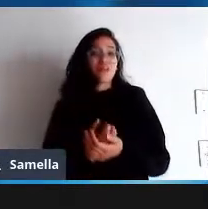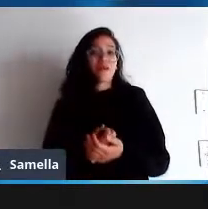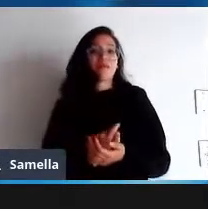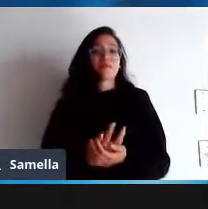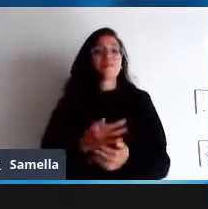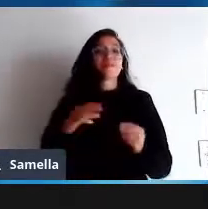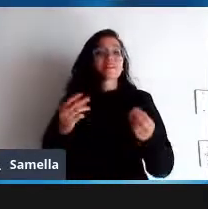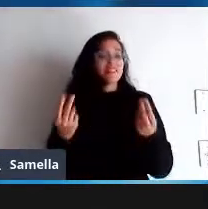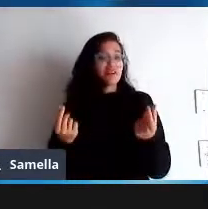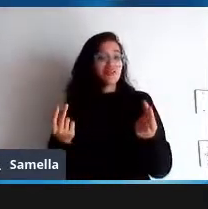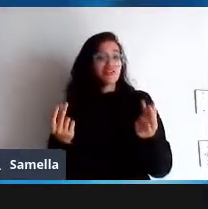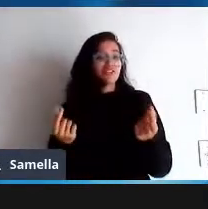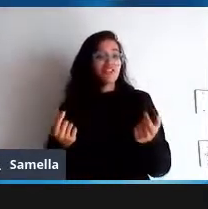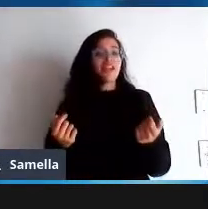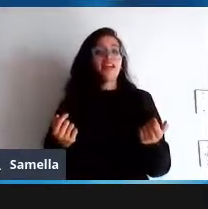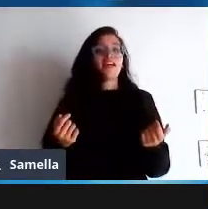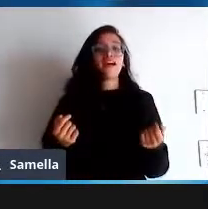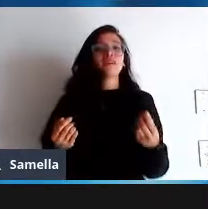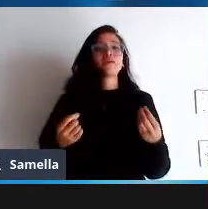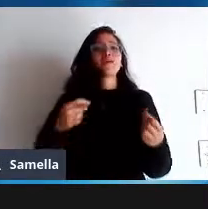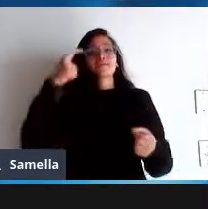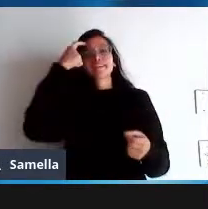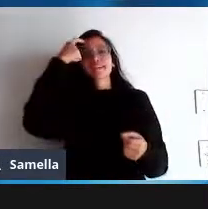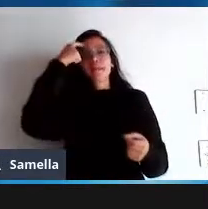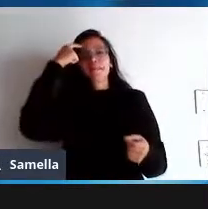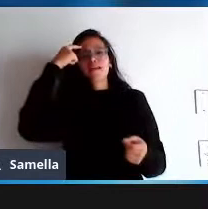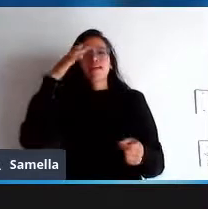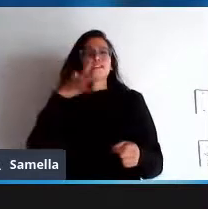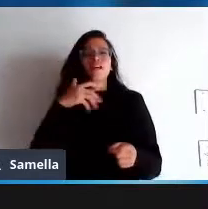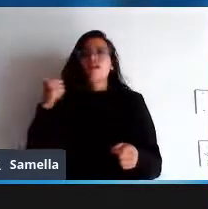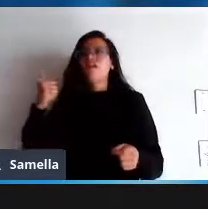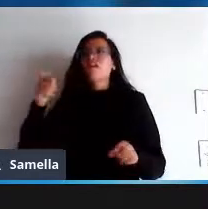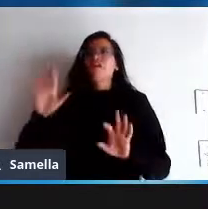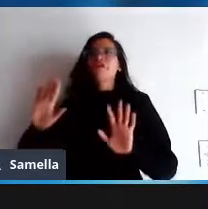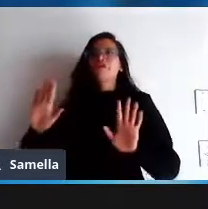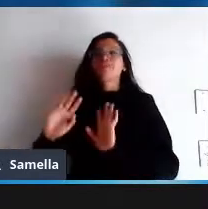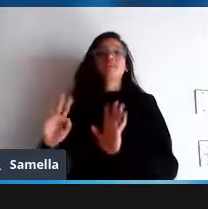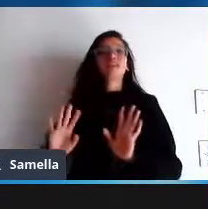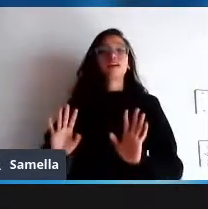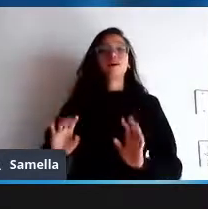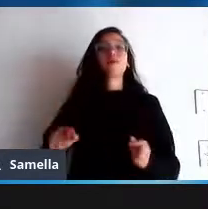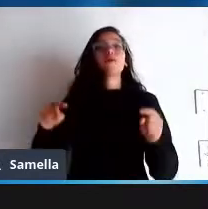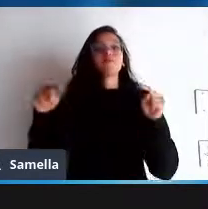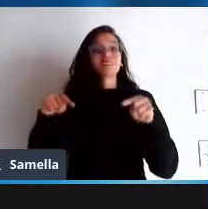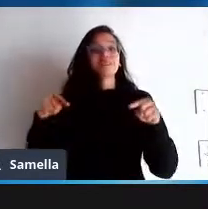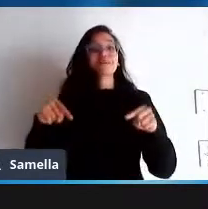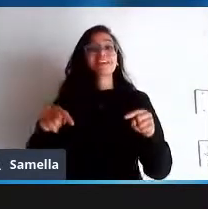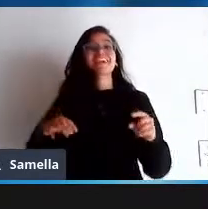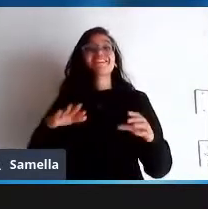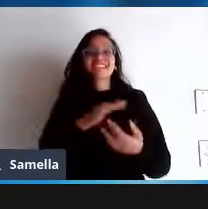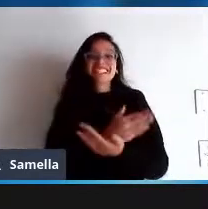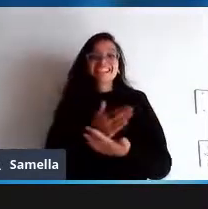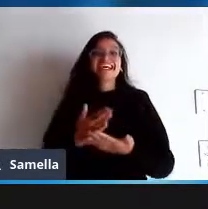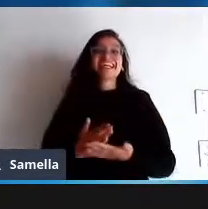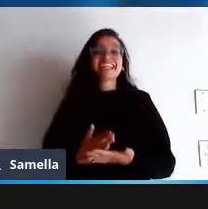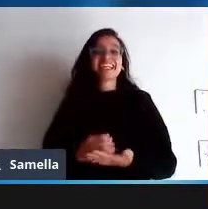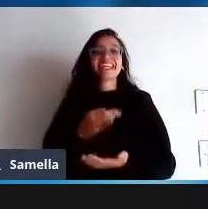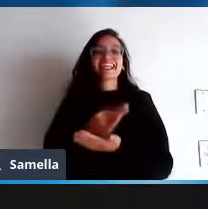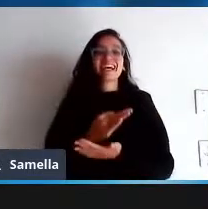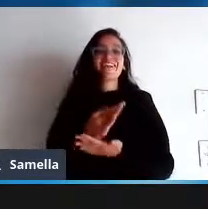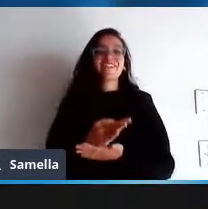você pensar individualmente pode sair caro é só uma pessoa e tal e às vezes não atende a necessidade de um projeto mas quando toda uma